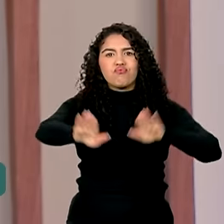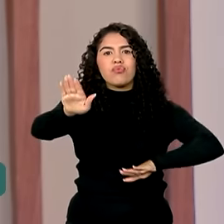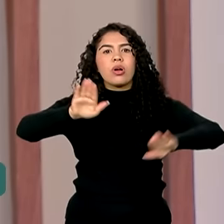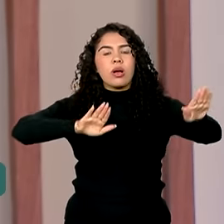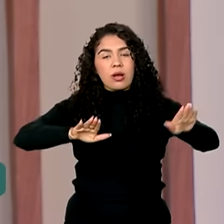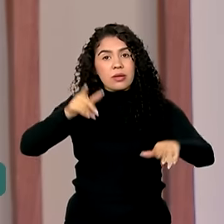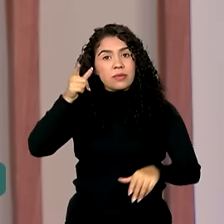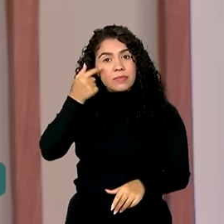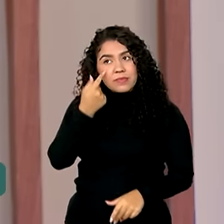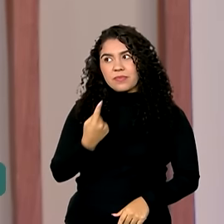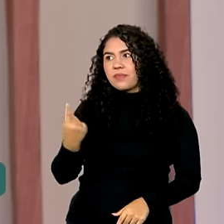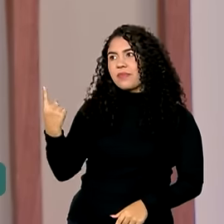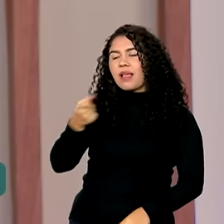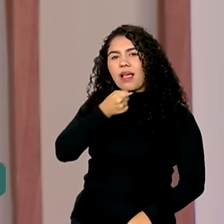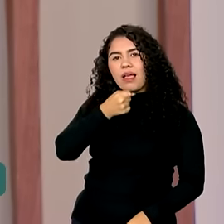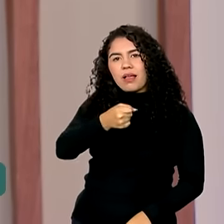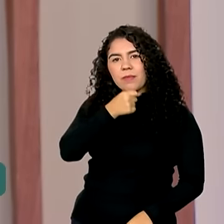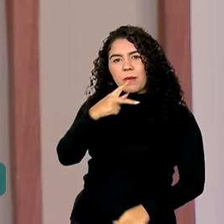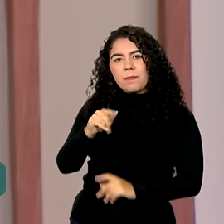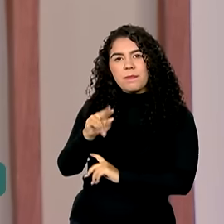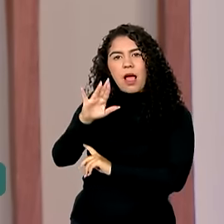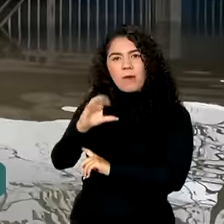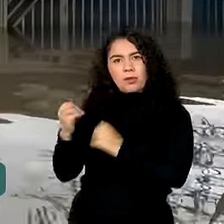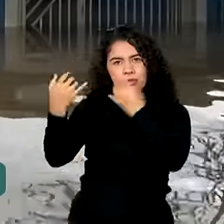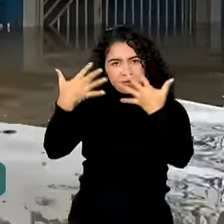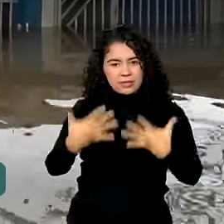acompanhou foi o repórter Pablo Mundin.